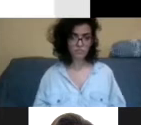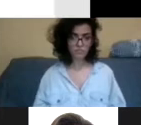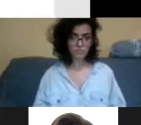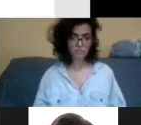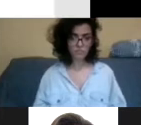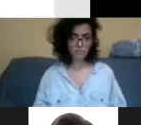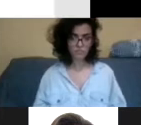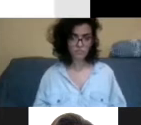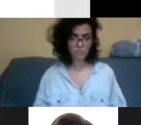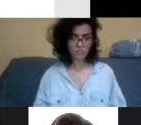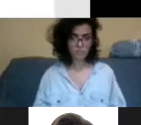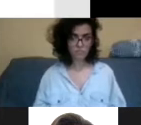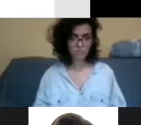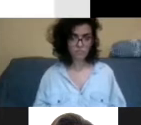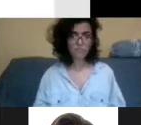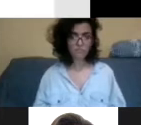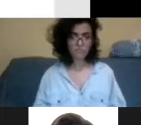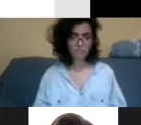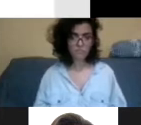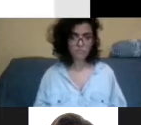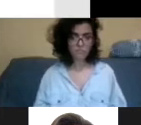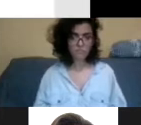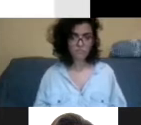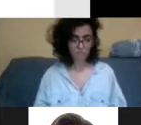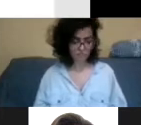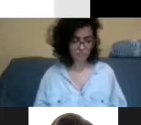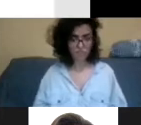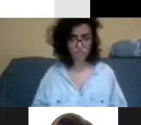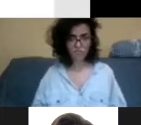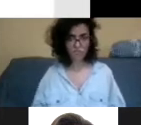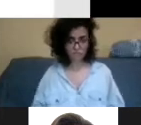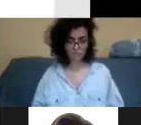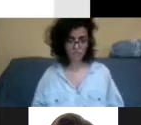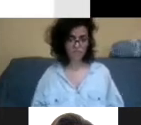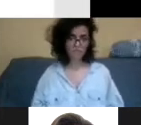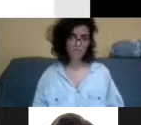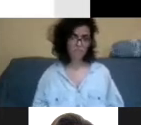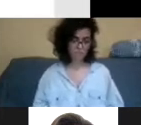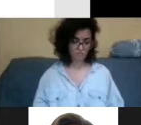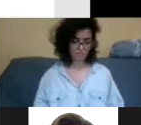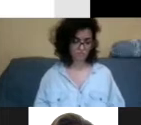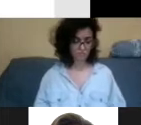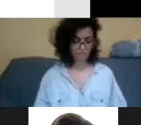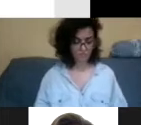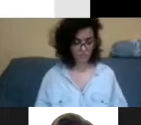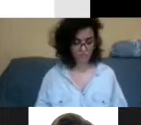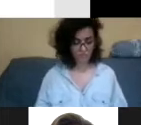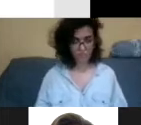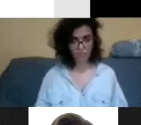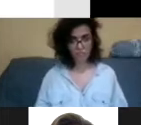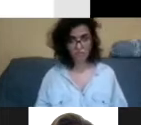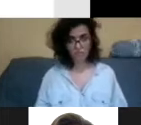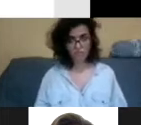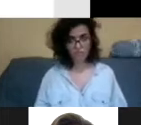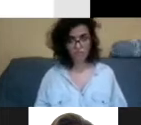falando de literatura, né? A gente não está falando de poesia, isso daqui é informação de utilidade pública que você precisa